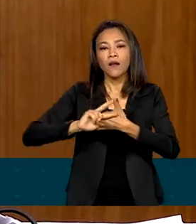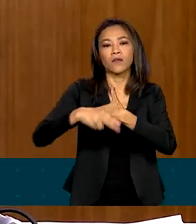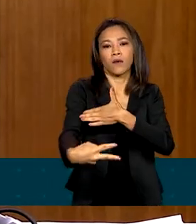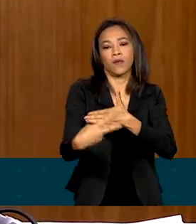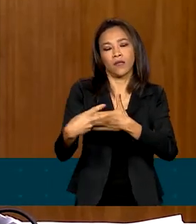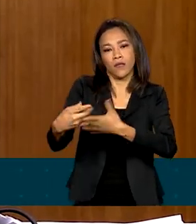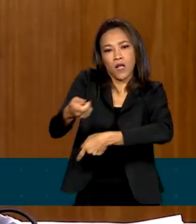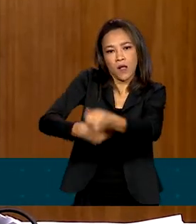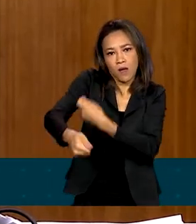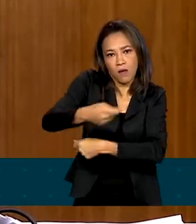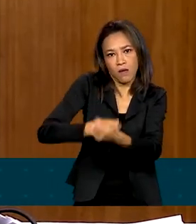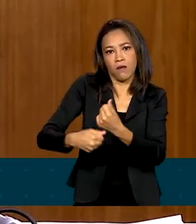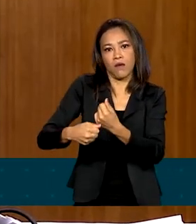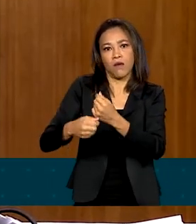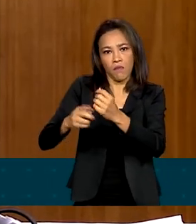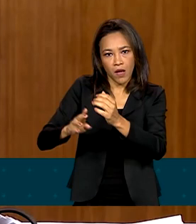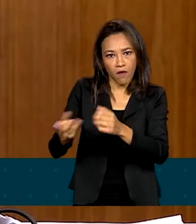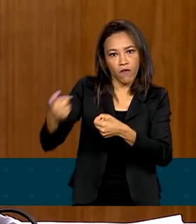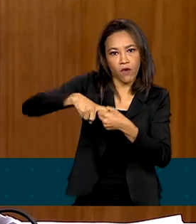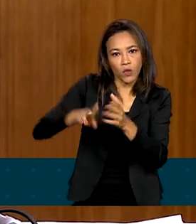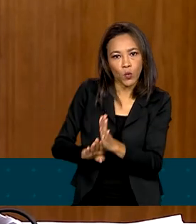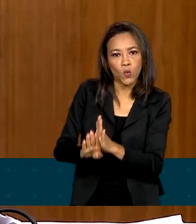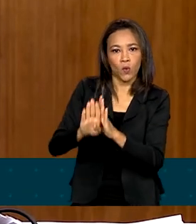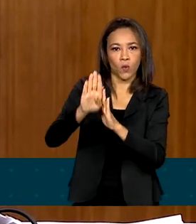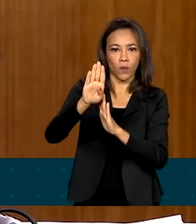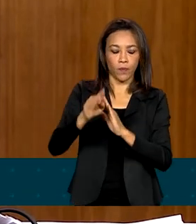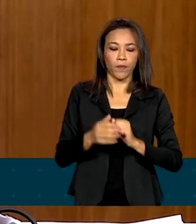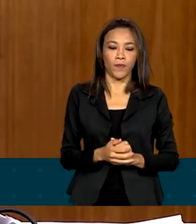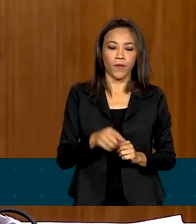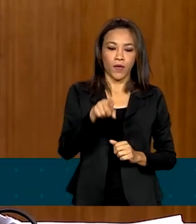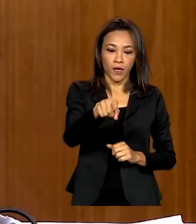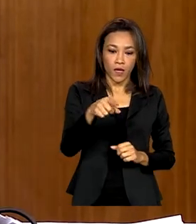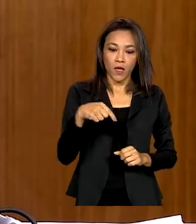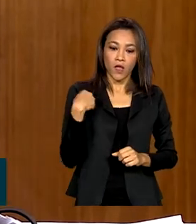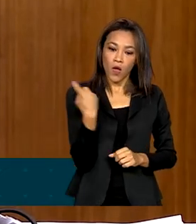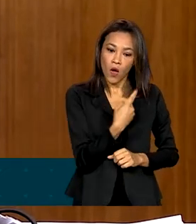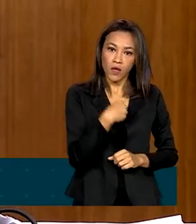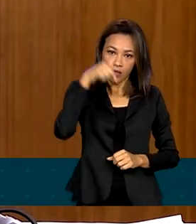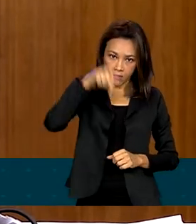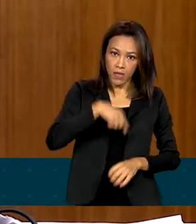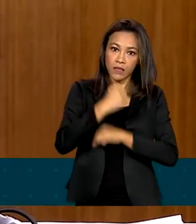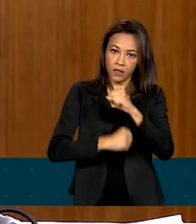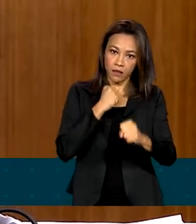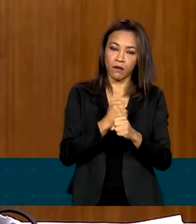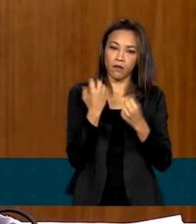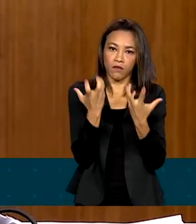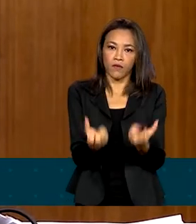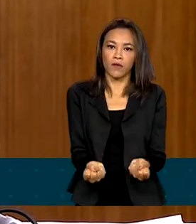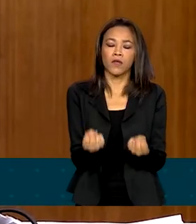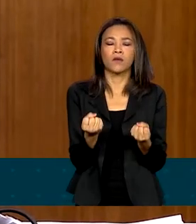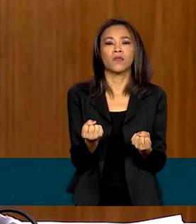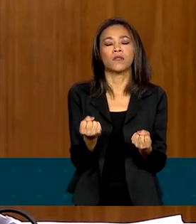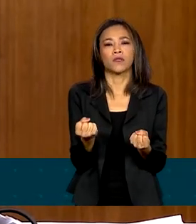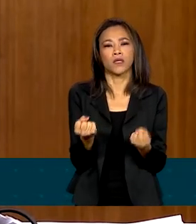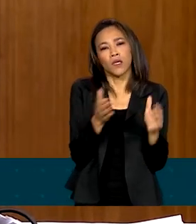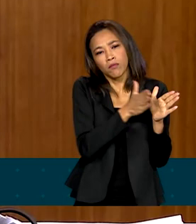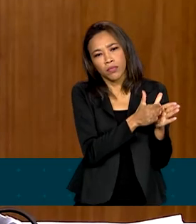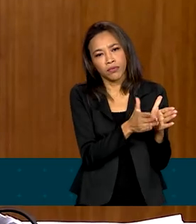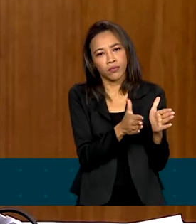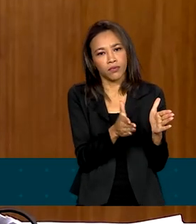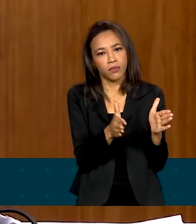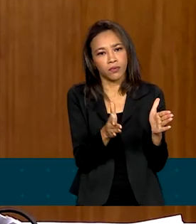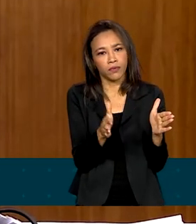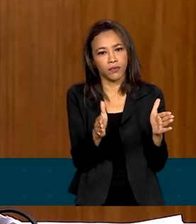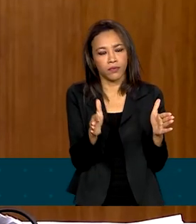Estou seguro que em 23, nós vamos, eu acredito que durante o decorrer do